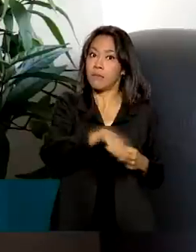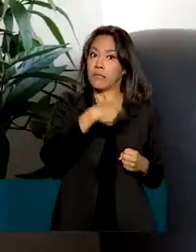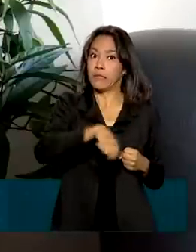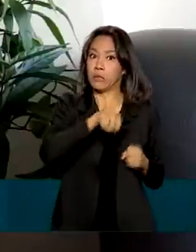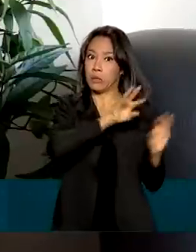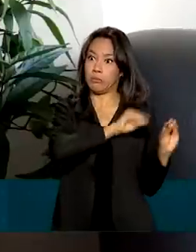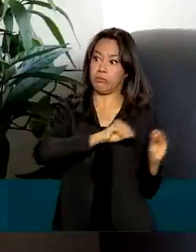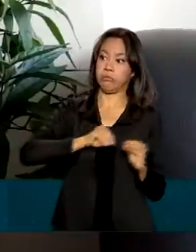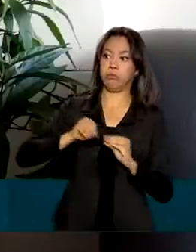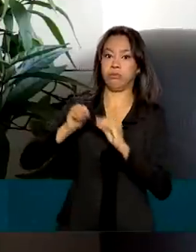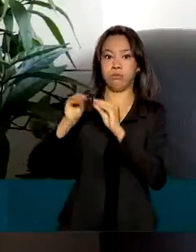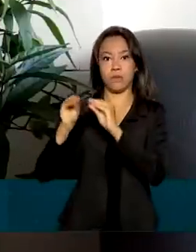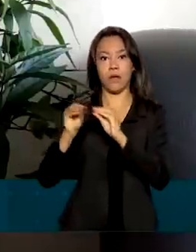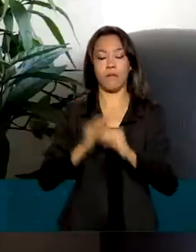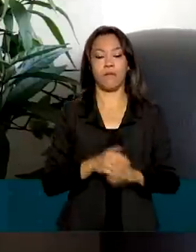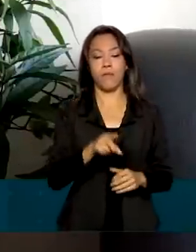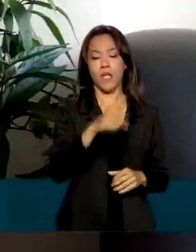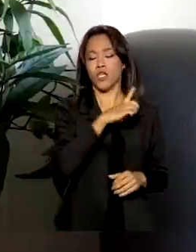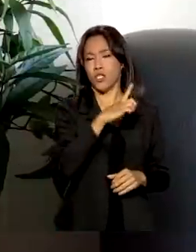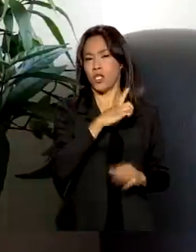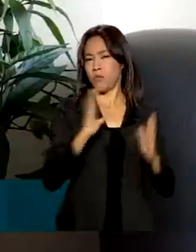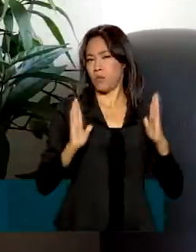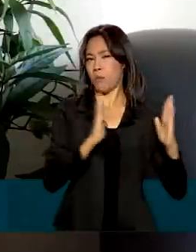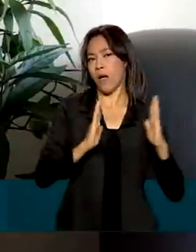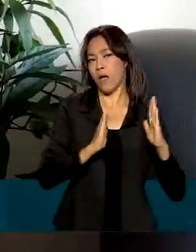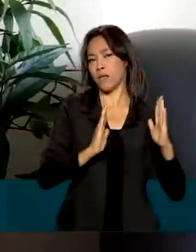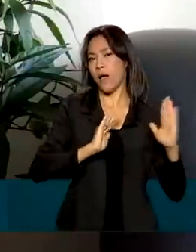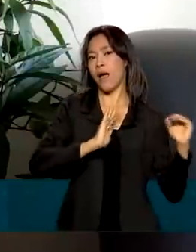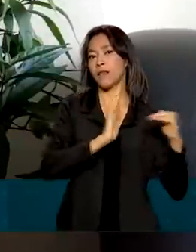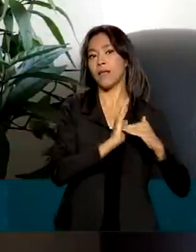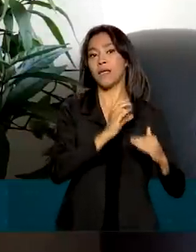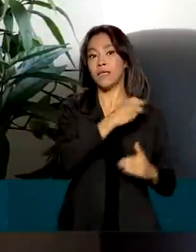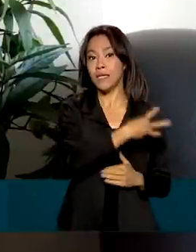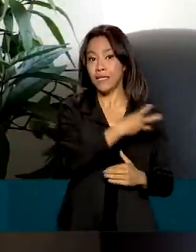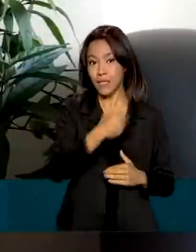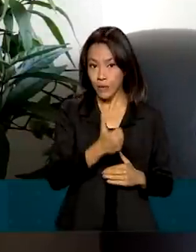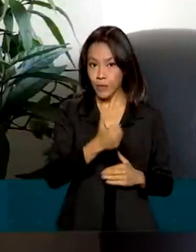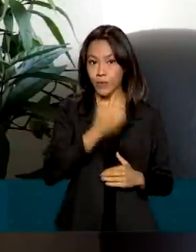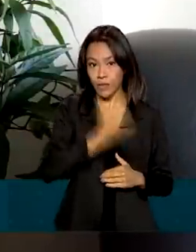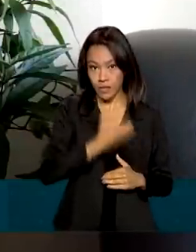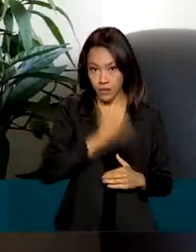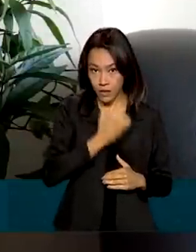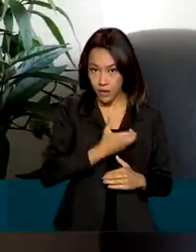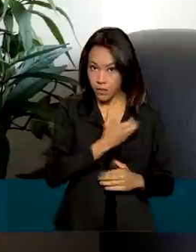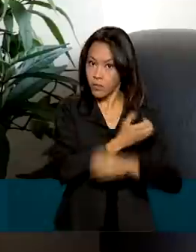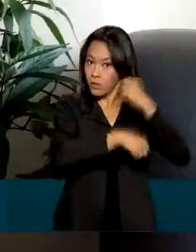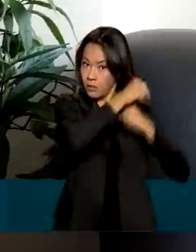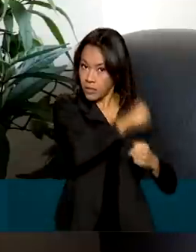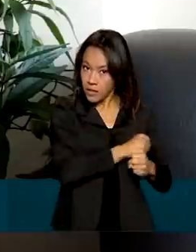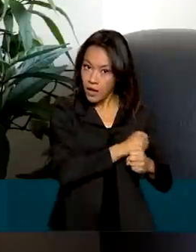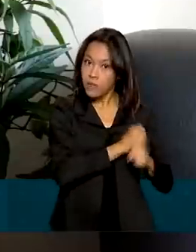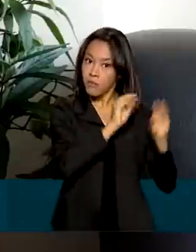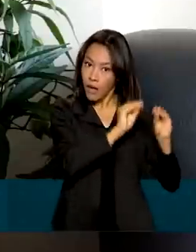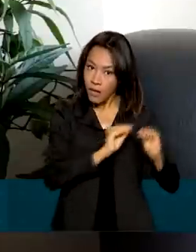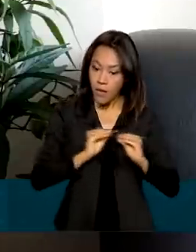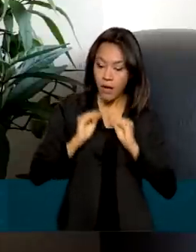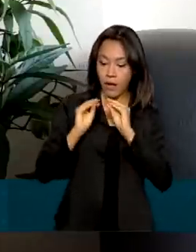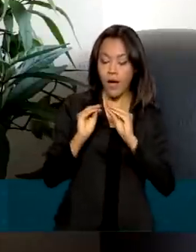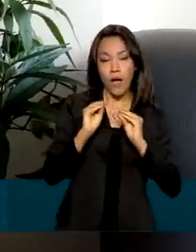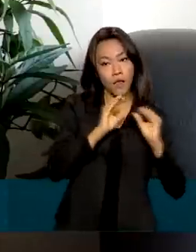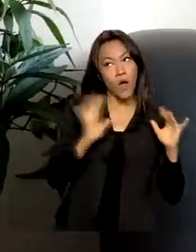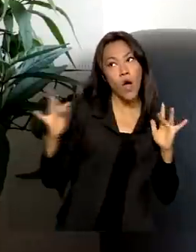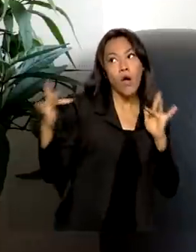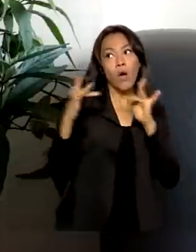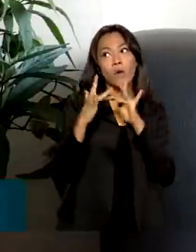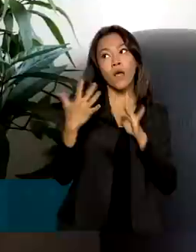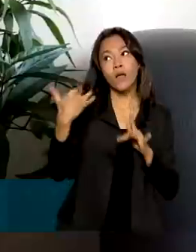os planos. Nós tínhamos até o prazo de dia 31 de dezembro, agora de 2021, para remarcar, mas entramos em contato com a